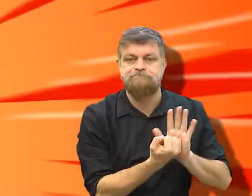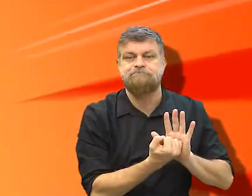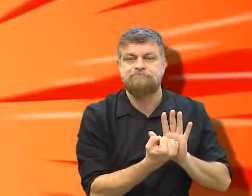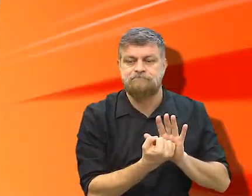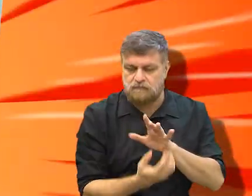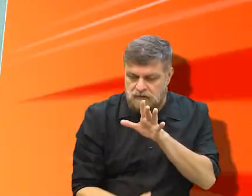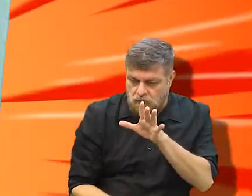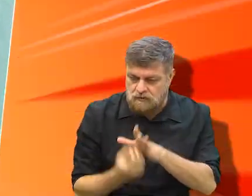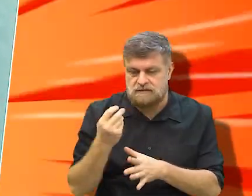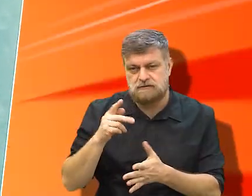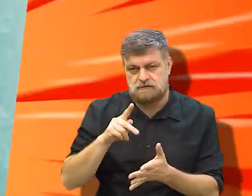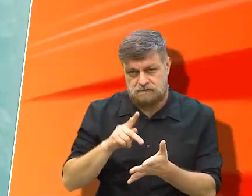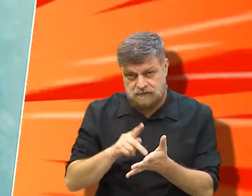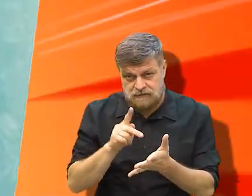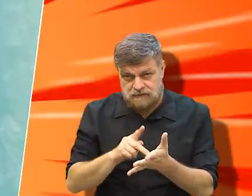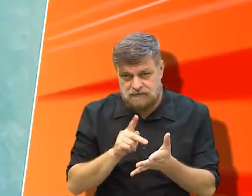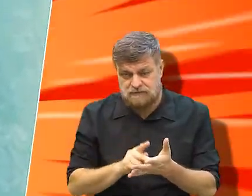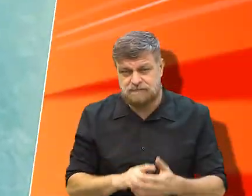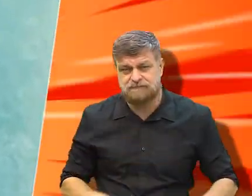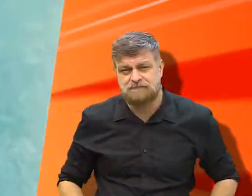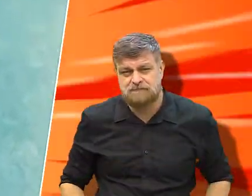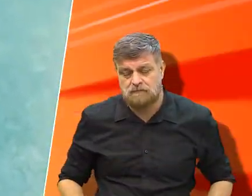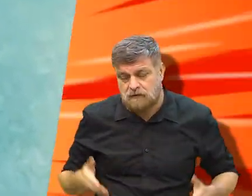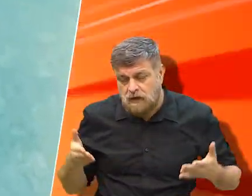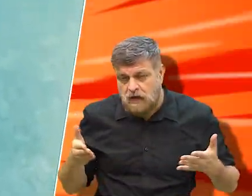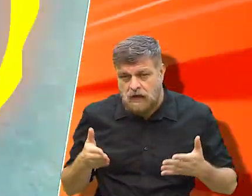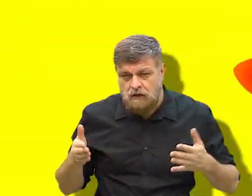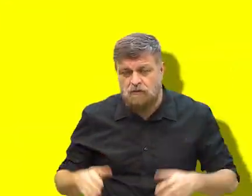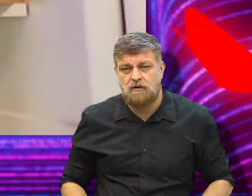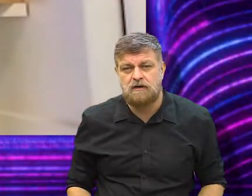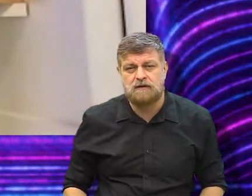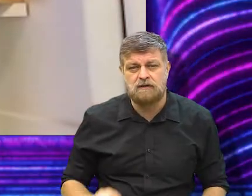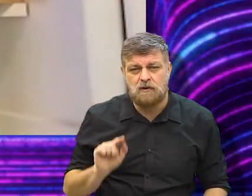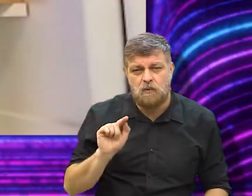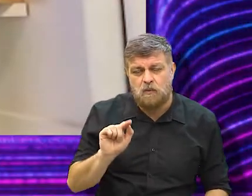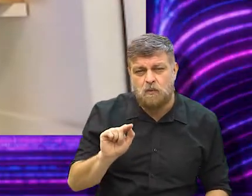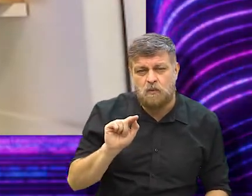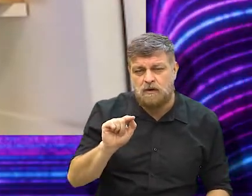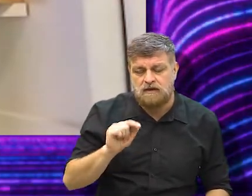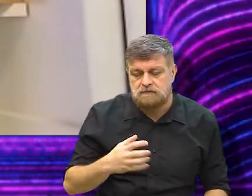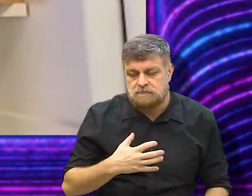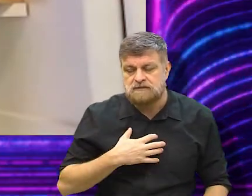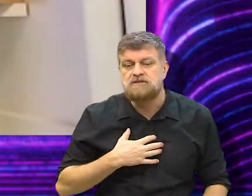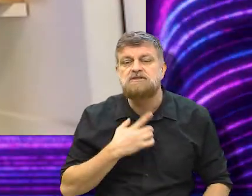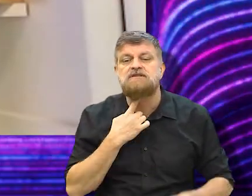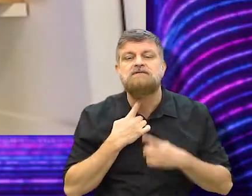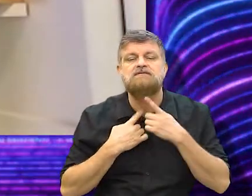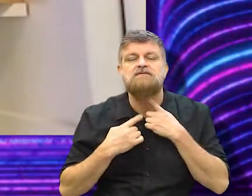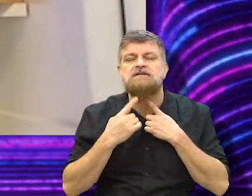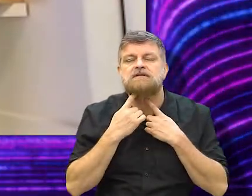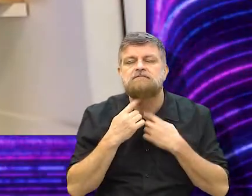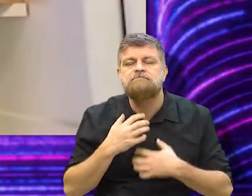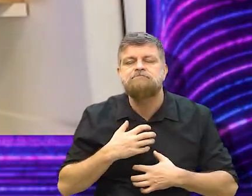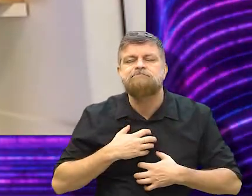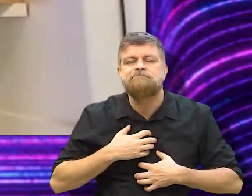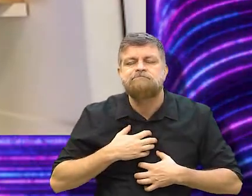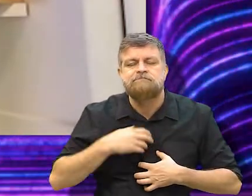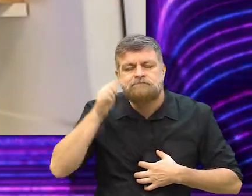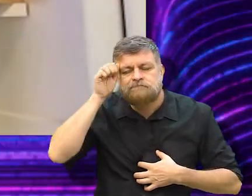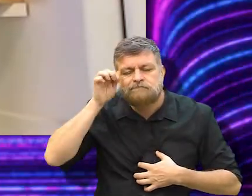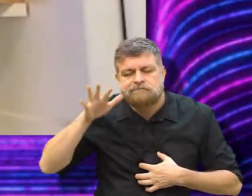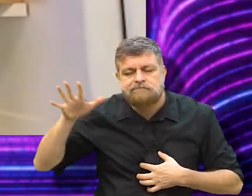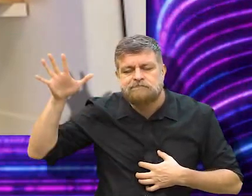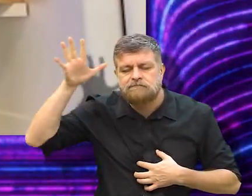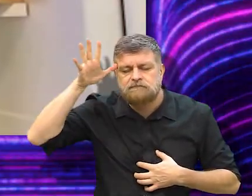fato aconteceram. Agora, o que, de fato, qual foi a motivação inspiradora da